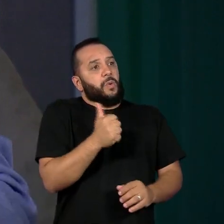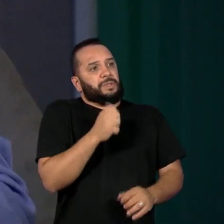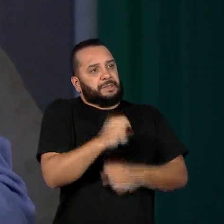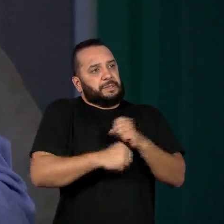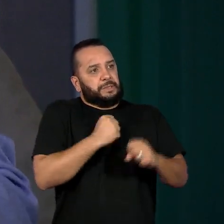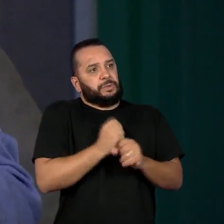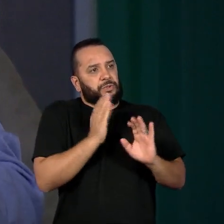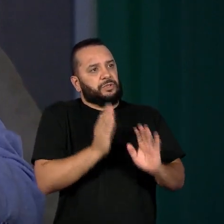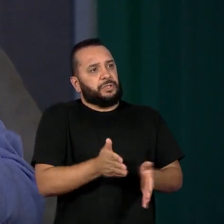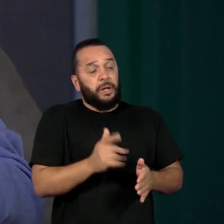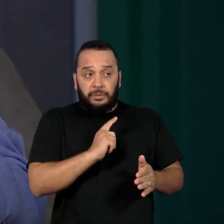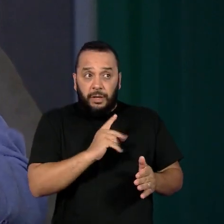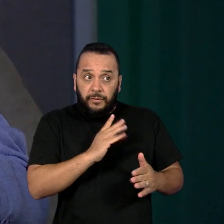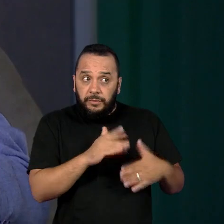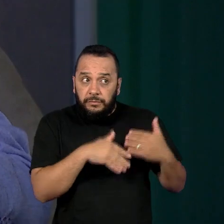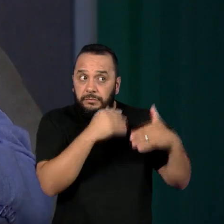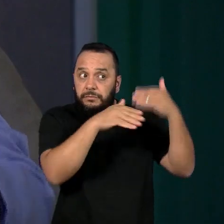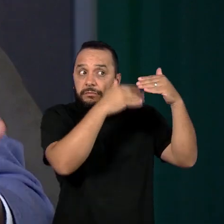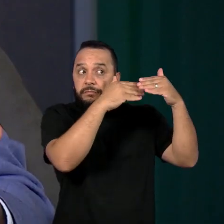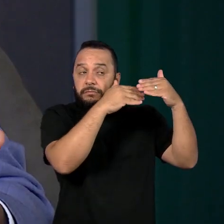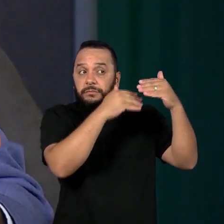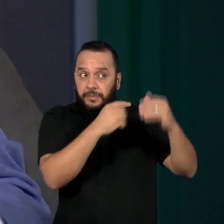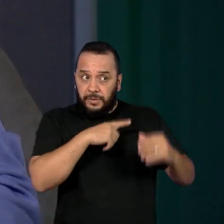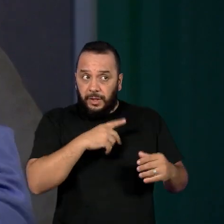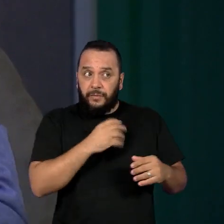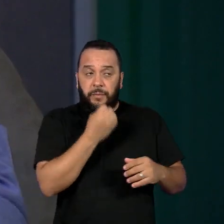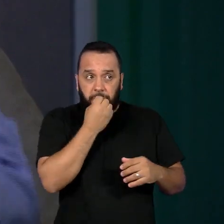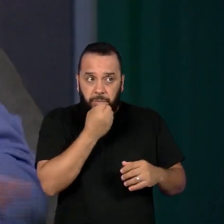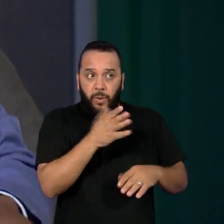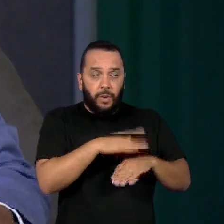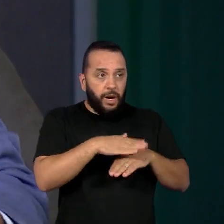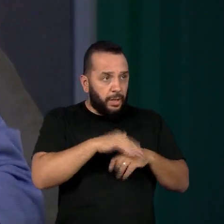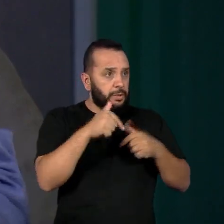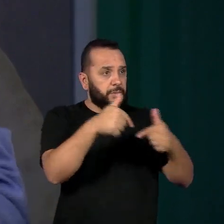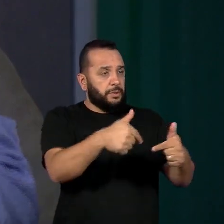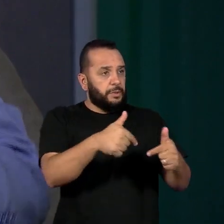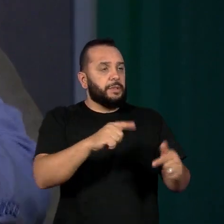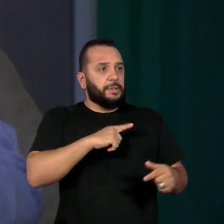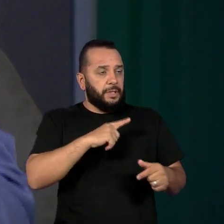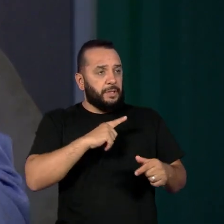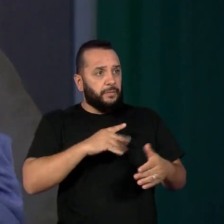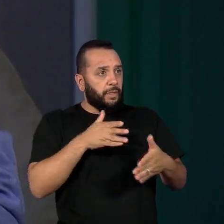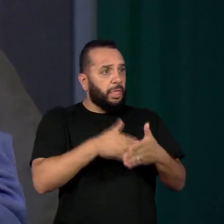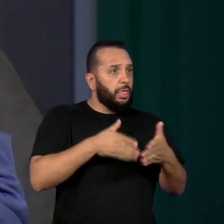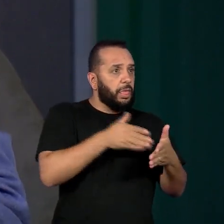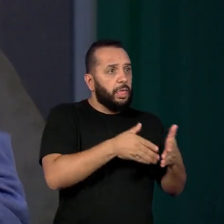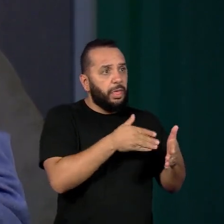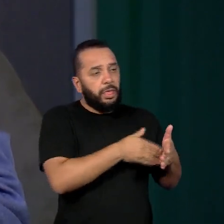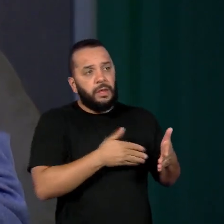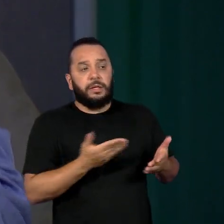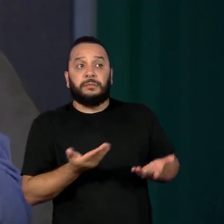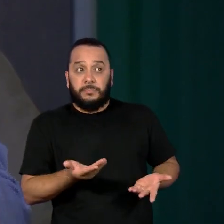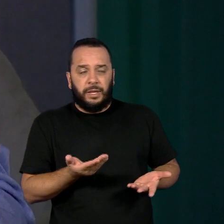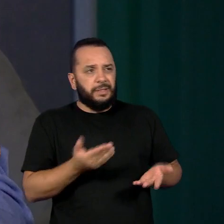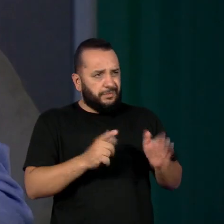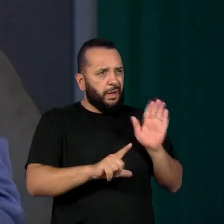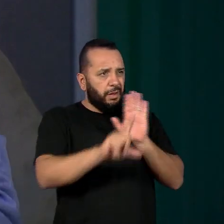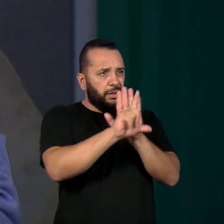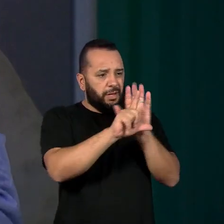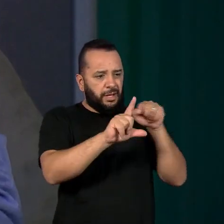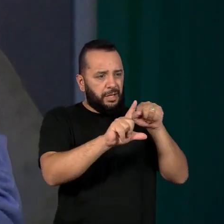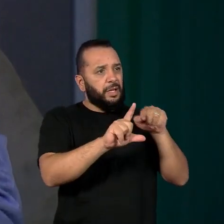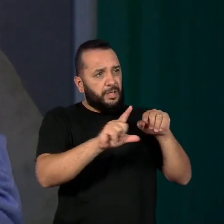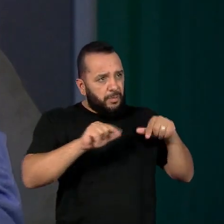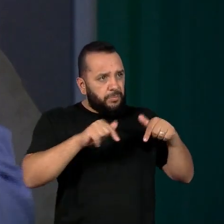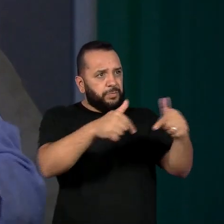andamos, tivemos boas entregas, tivemos dificuldades. Na sua opinião, a lei conseguiu cumprir